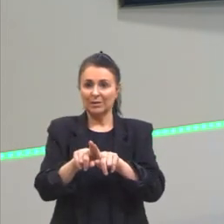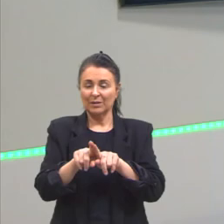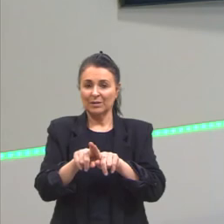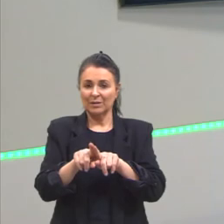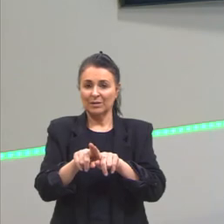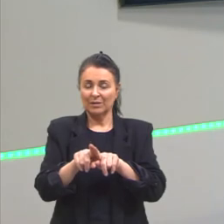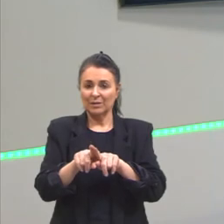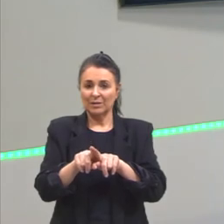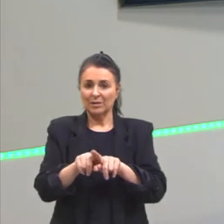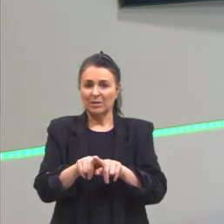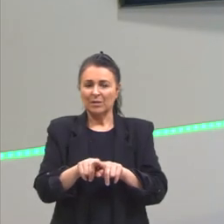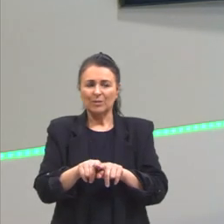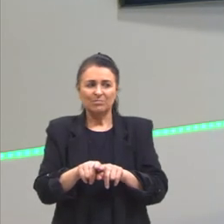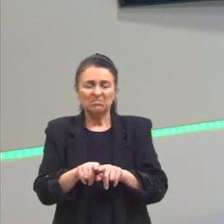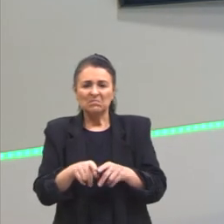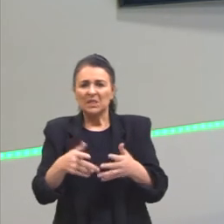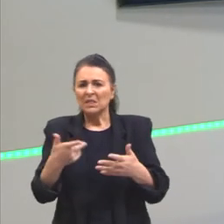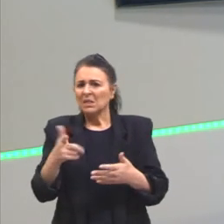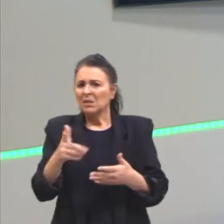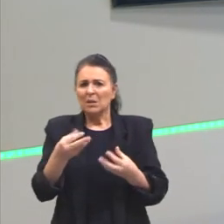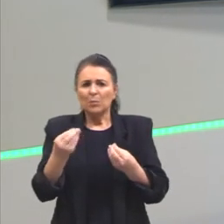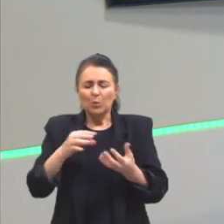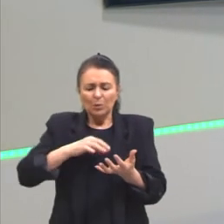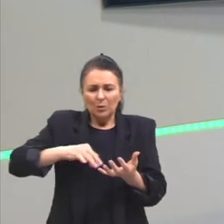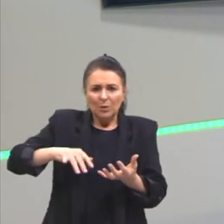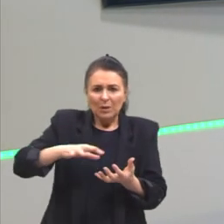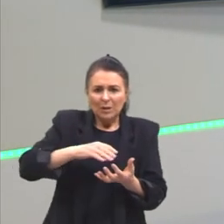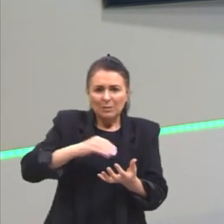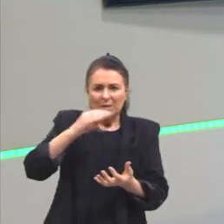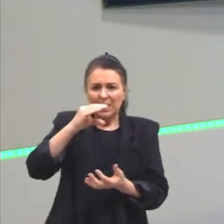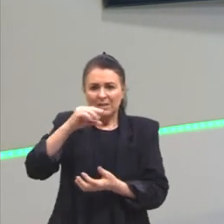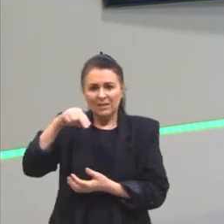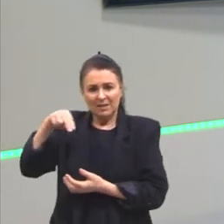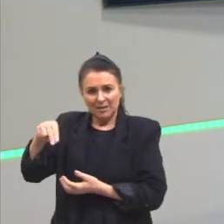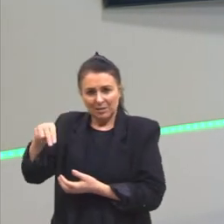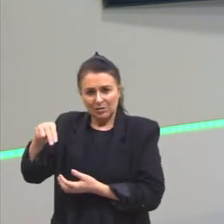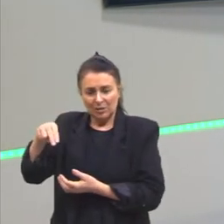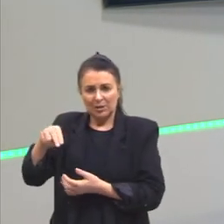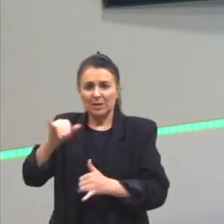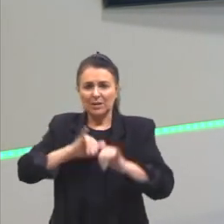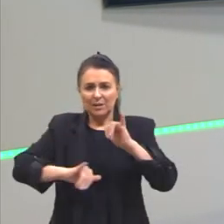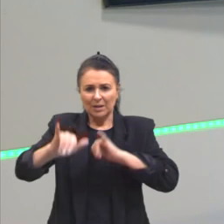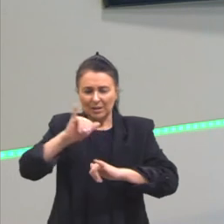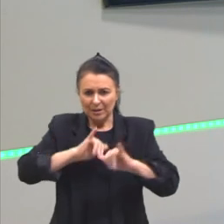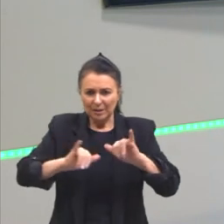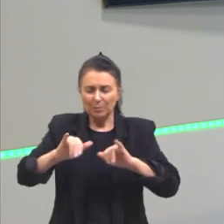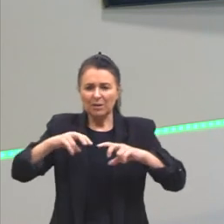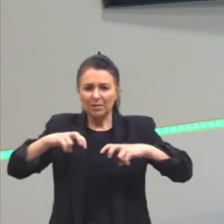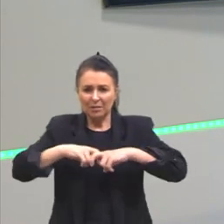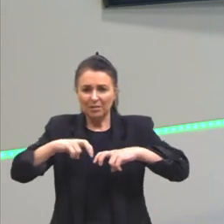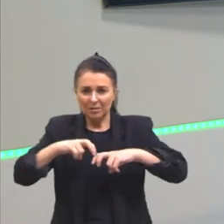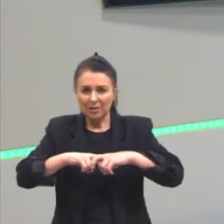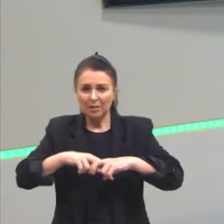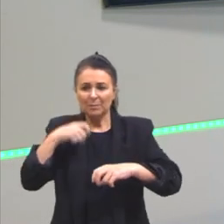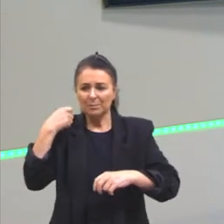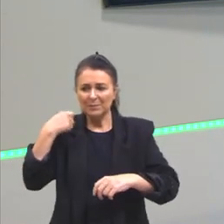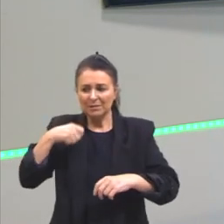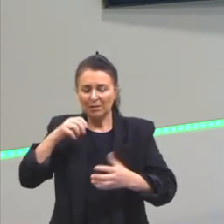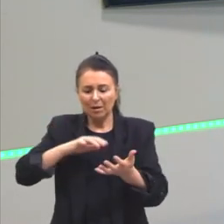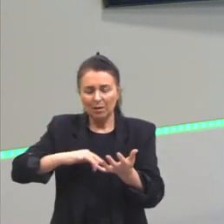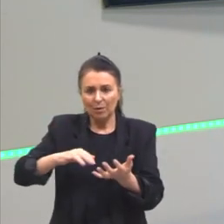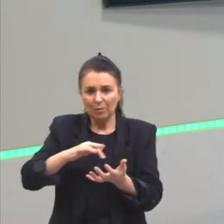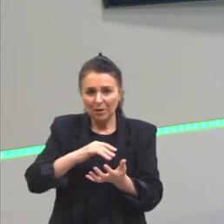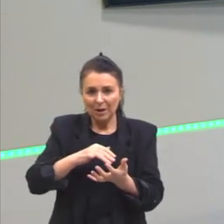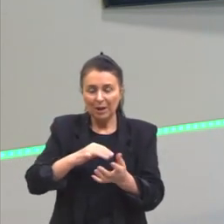Não se fala muito em cálculos na cinética, porque essa parte da química, de fisicoquímica, a gente sempre procura calcular. Quando eu